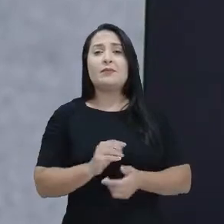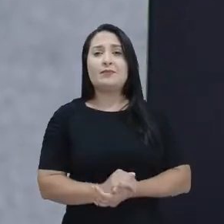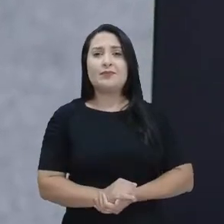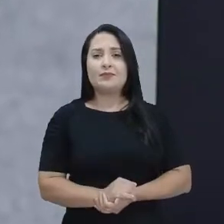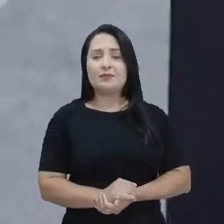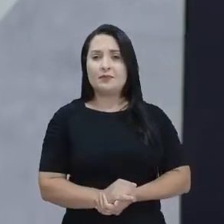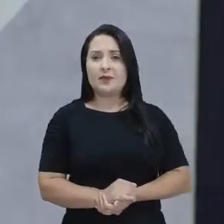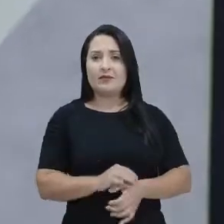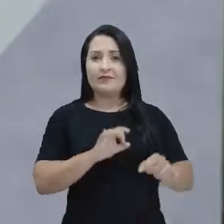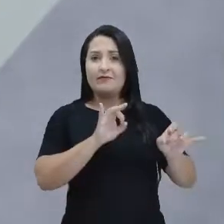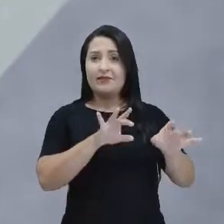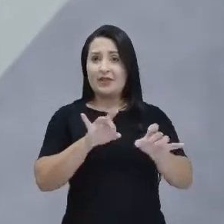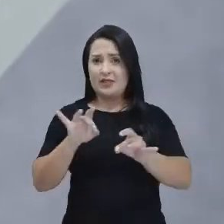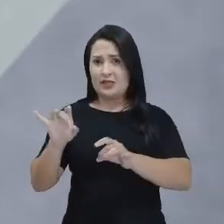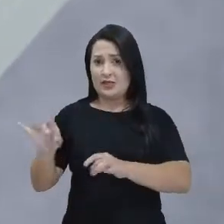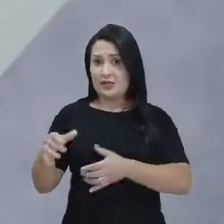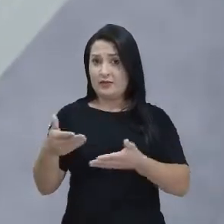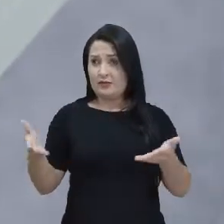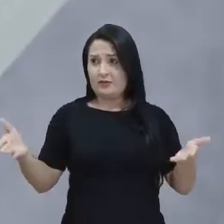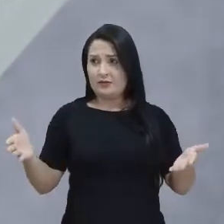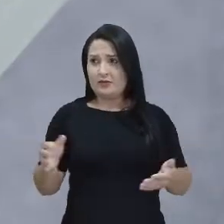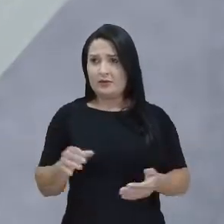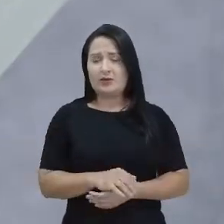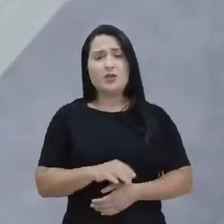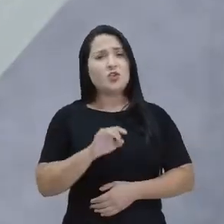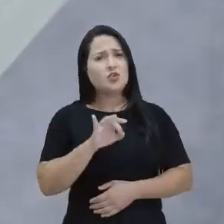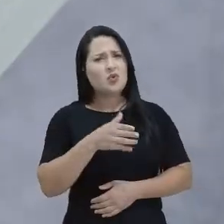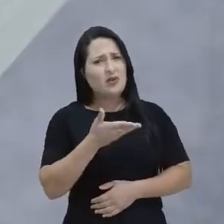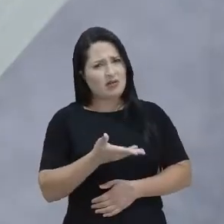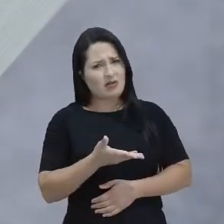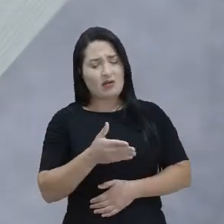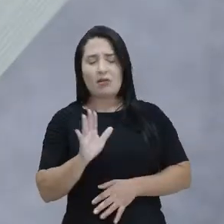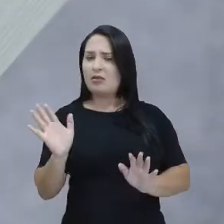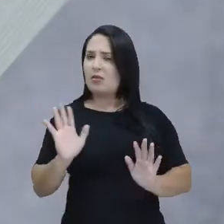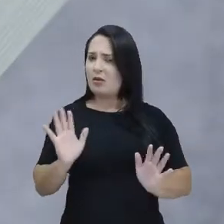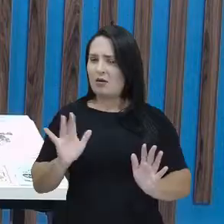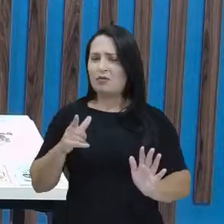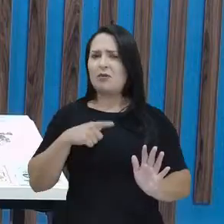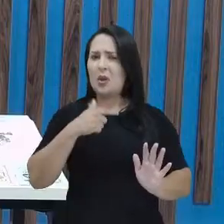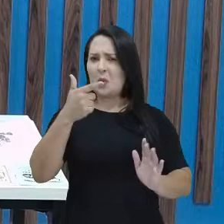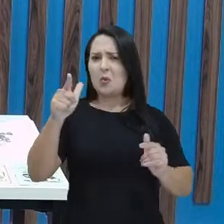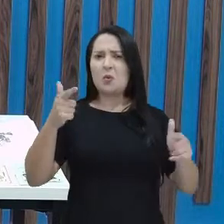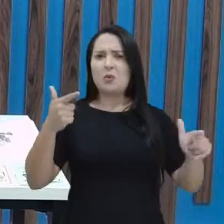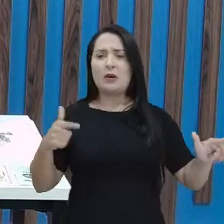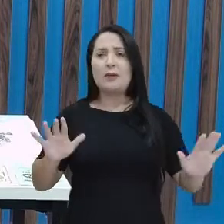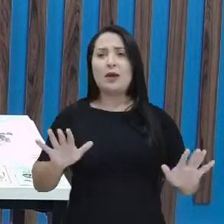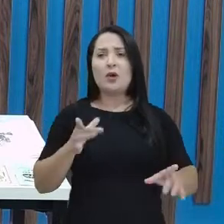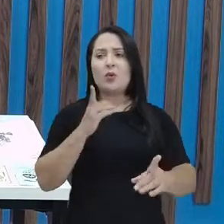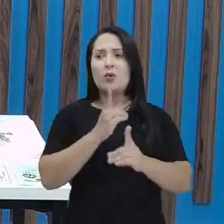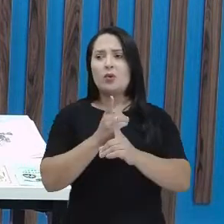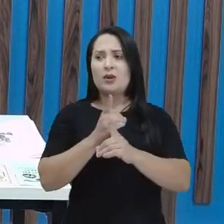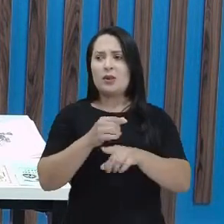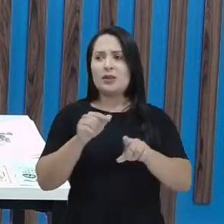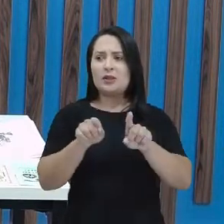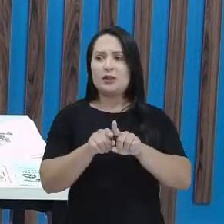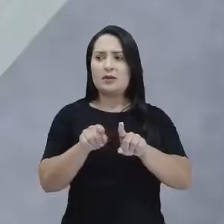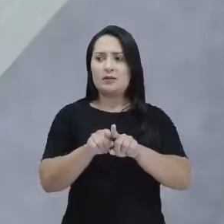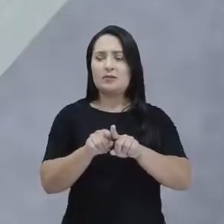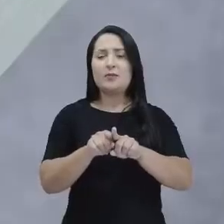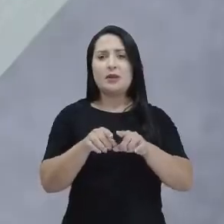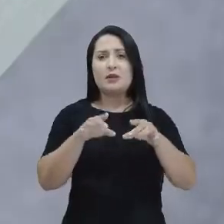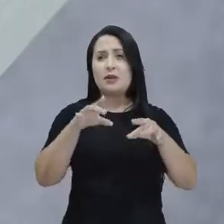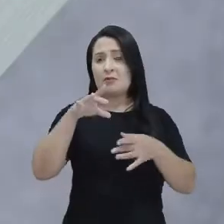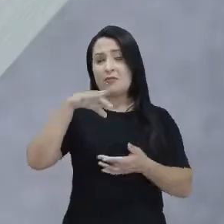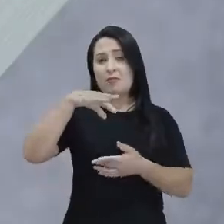forma que ele é vendido. É só dessa forma, professora? Não, não é só dessa forma, mas encontramos também dessa